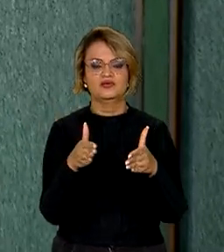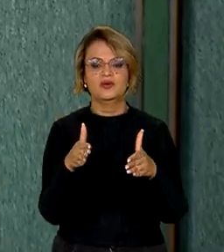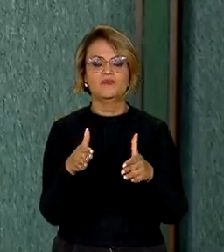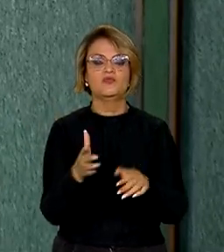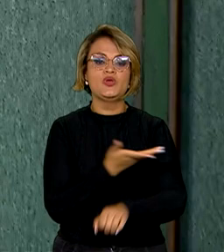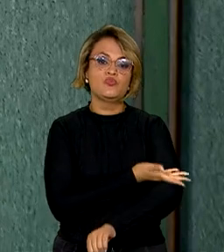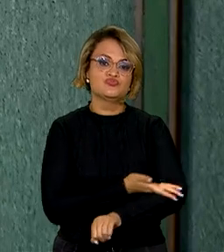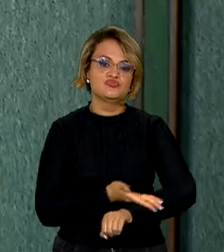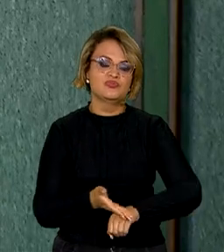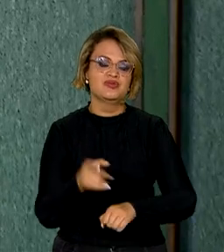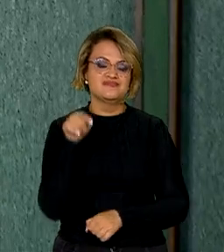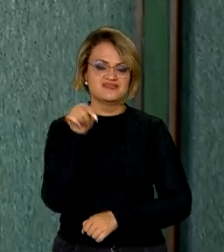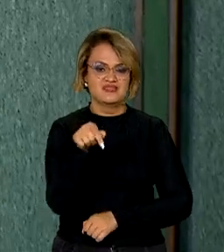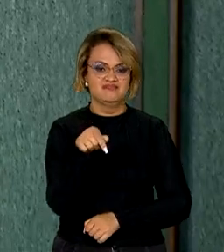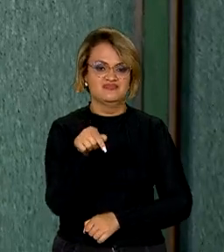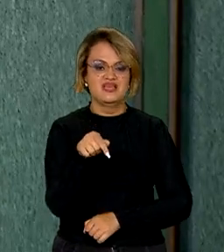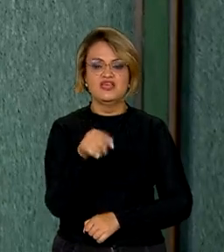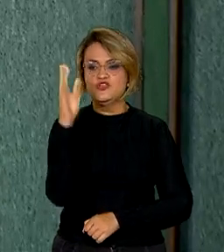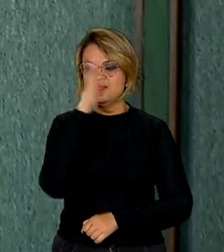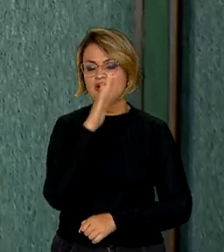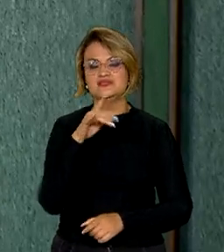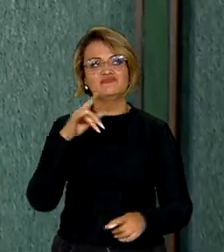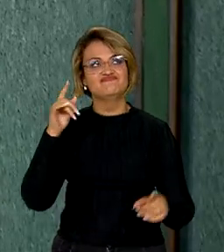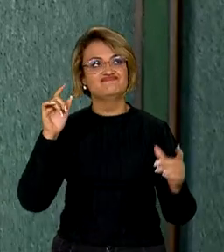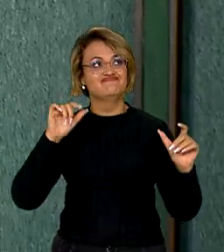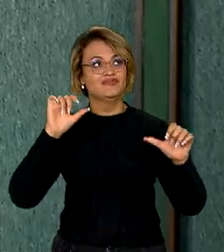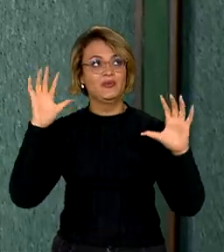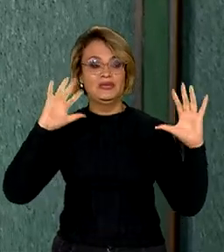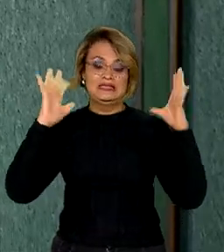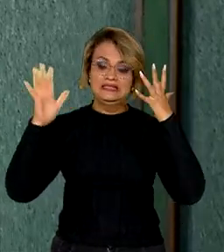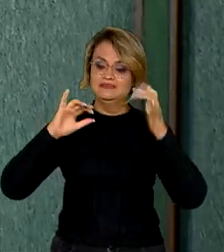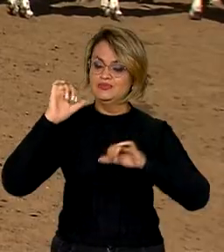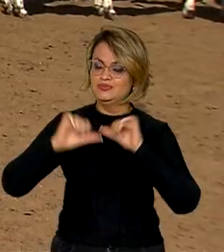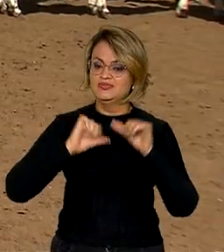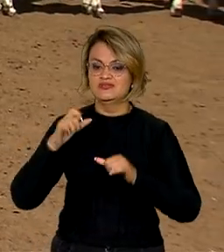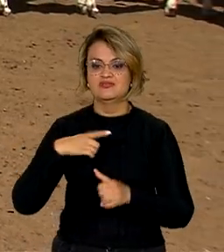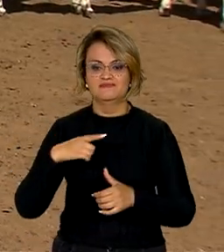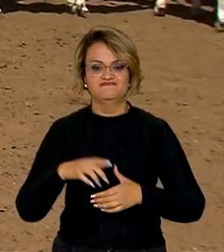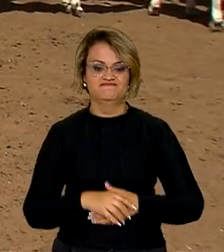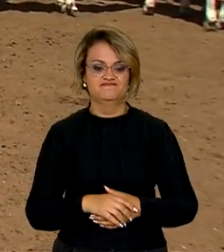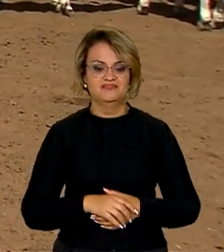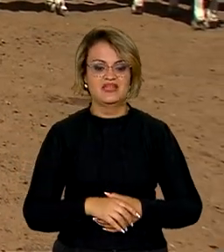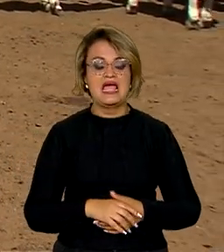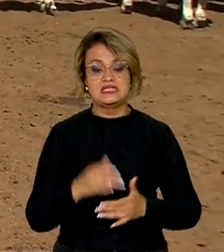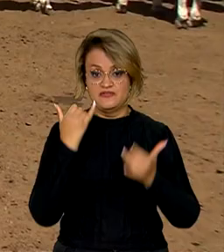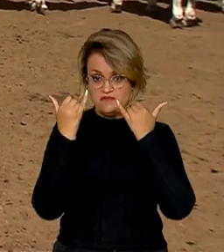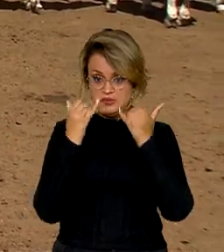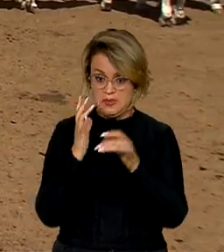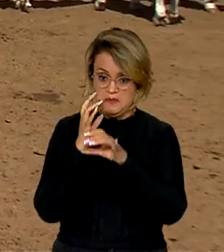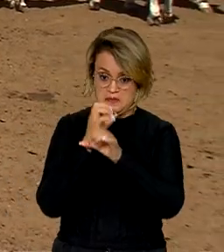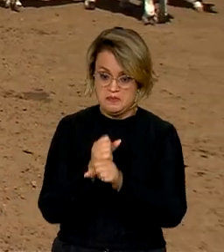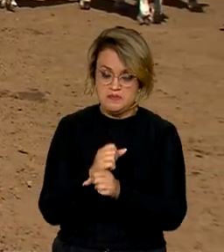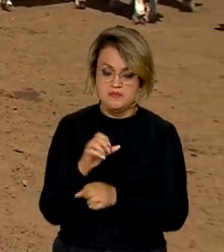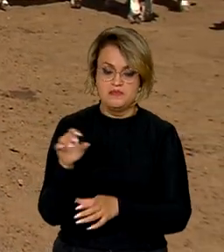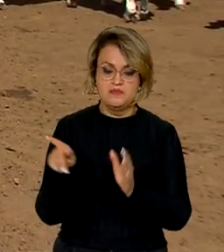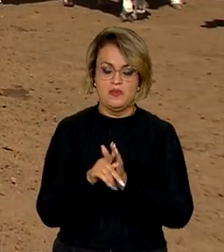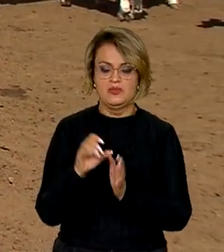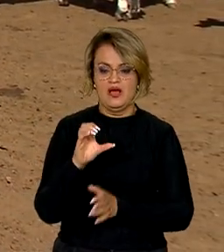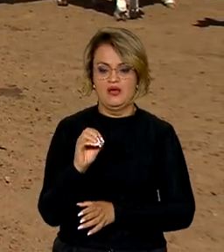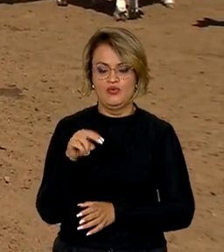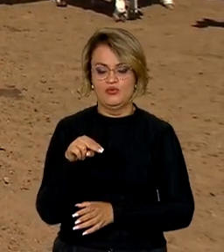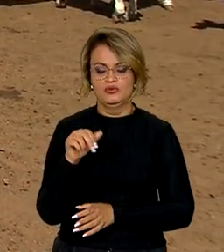vivemos o nosso Brasil e a instabilidade do clima é cada vez mais presente. Esse levantamento da Conab é uma